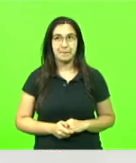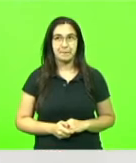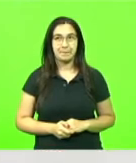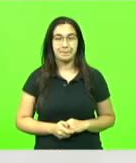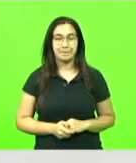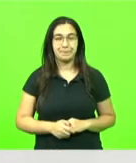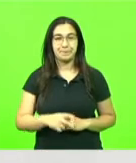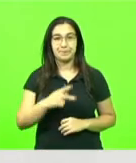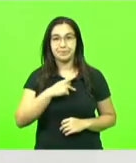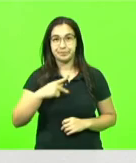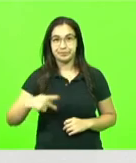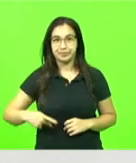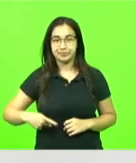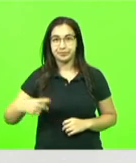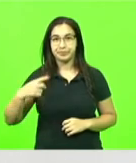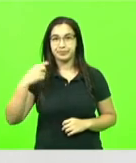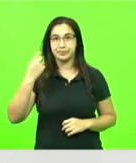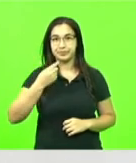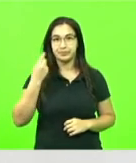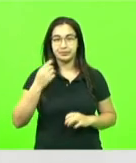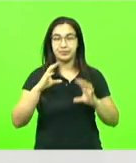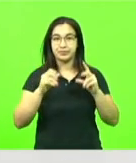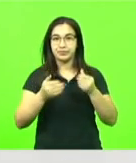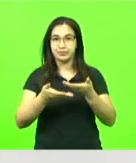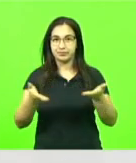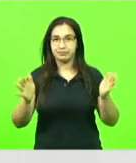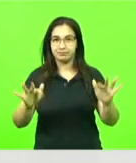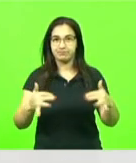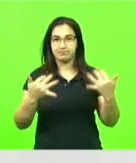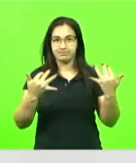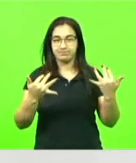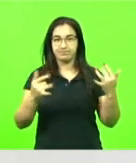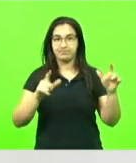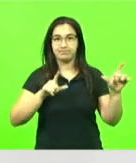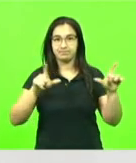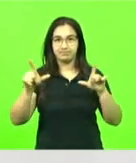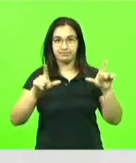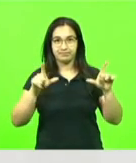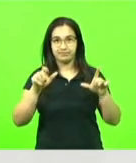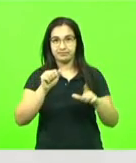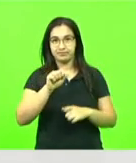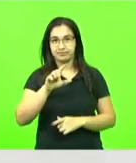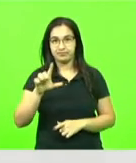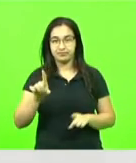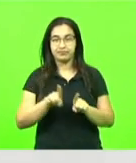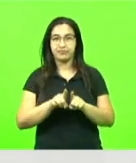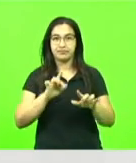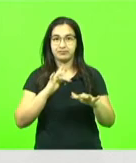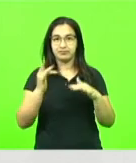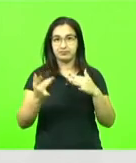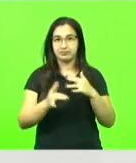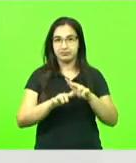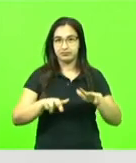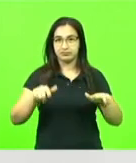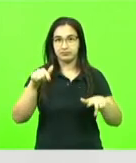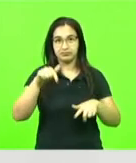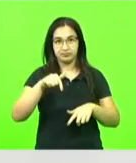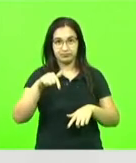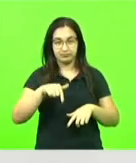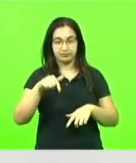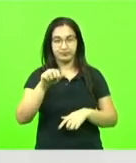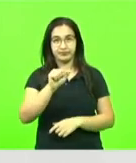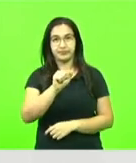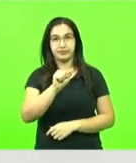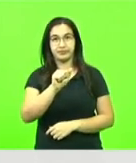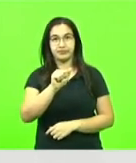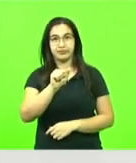Presidente, deputados, todos aqueles que nos acompanham pela TVA e pelas demais plataformas digitais utilizadas pela Assembleia Legislativa do Estado de Santa